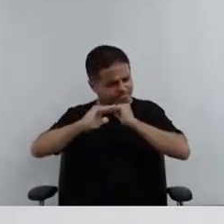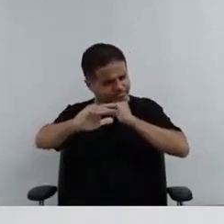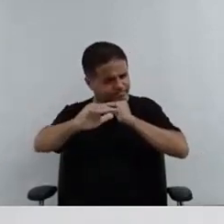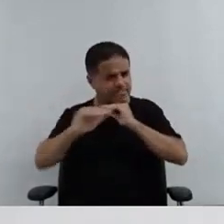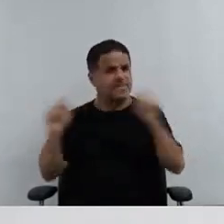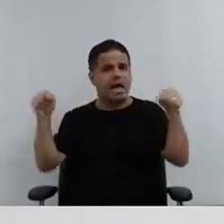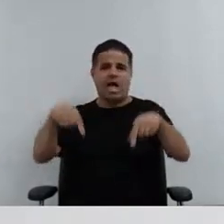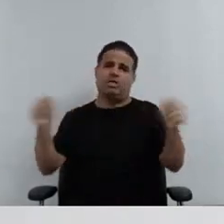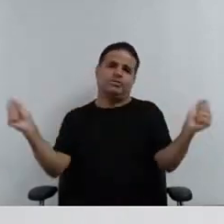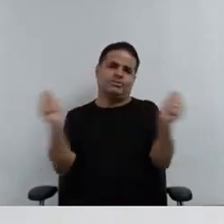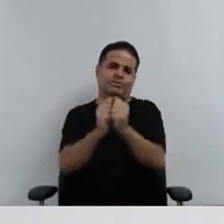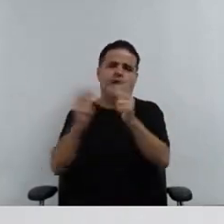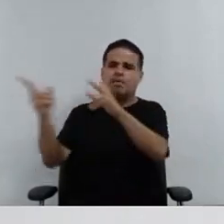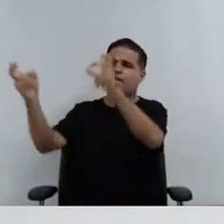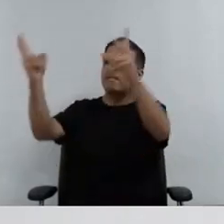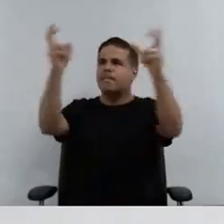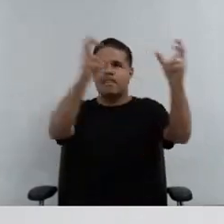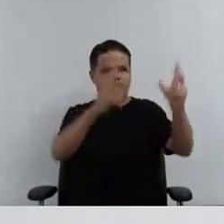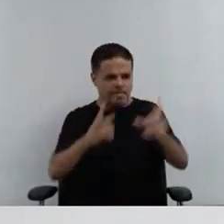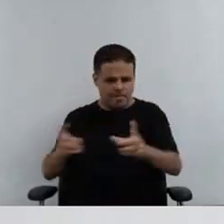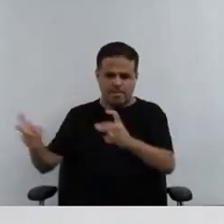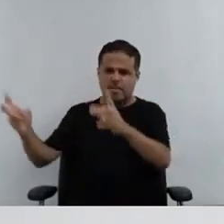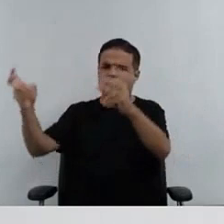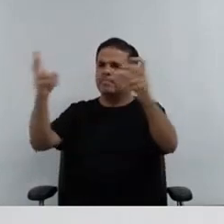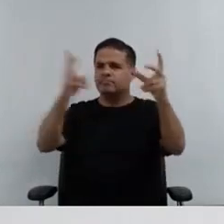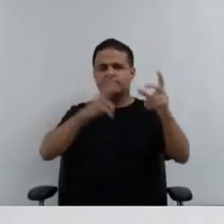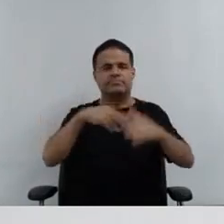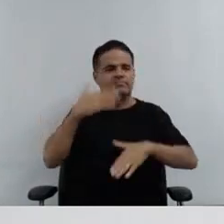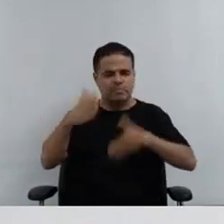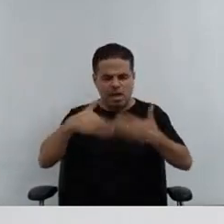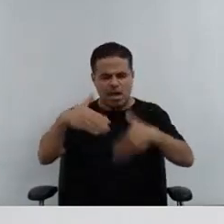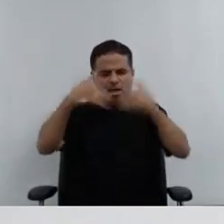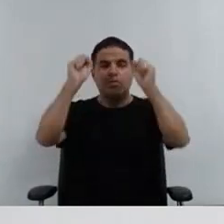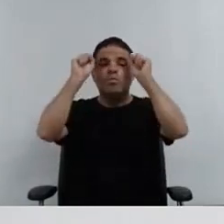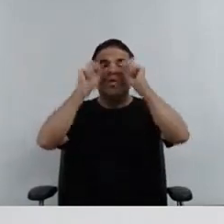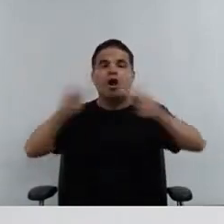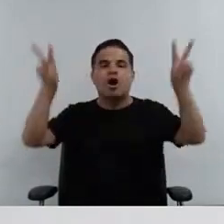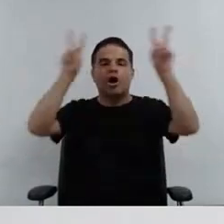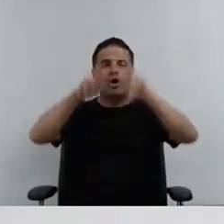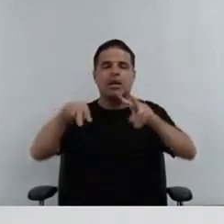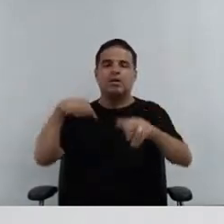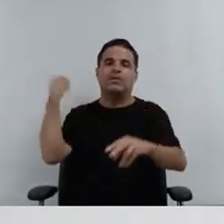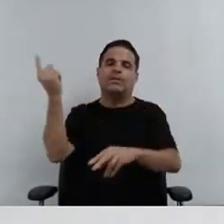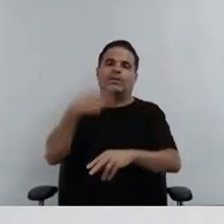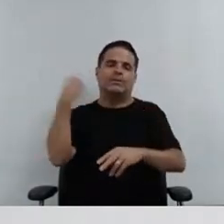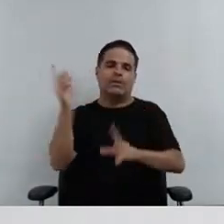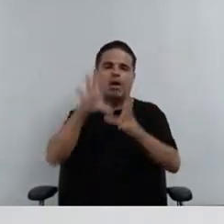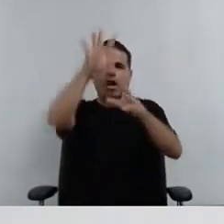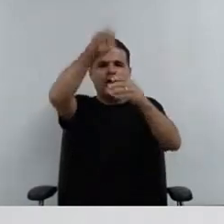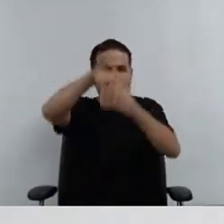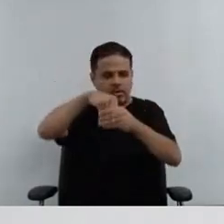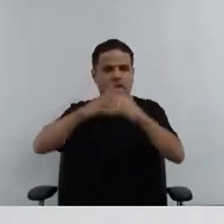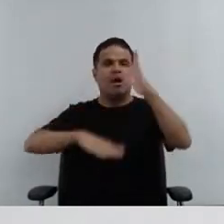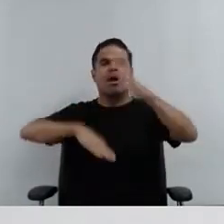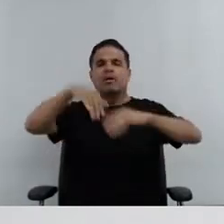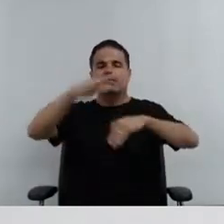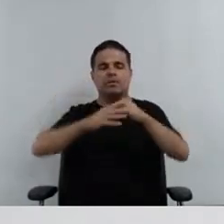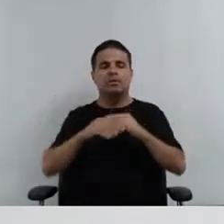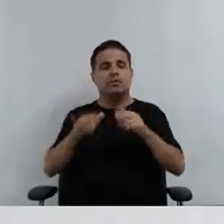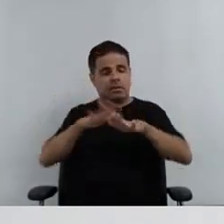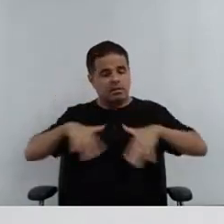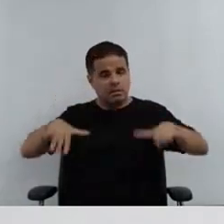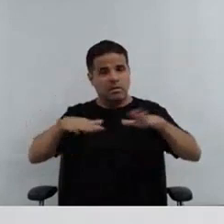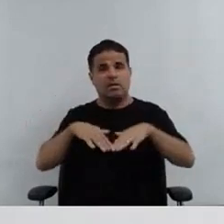certamente aqui, perspectivas que não fogem, né, ao olhar de todos os atores internos aqui, nesse rico